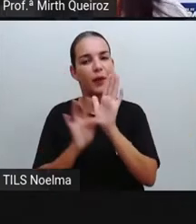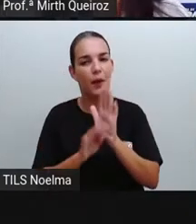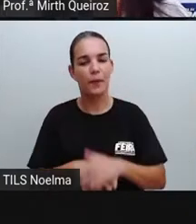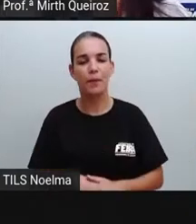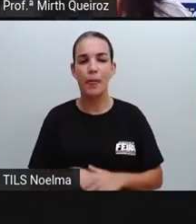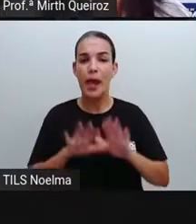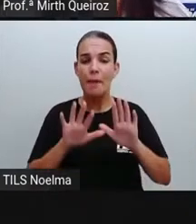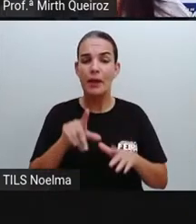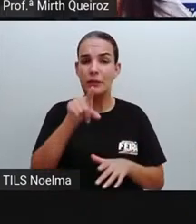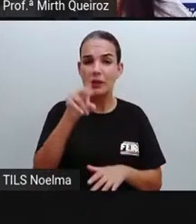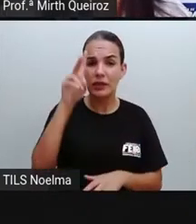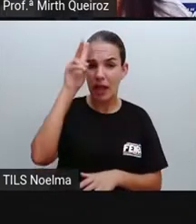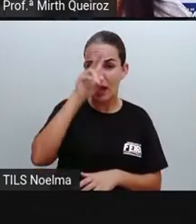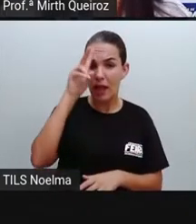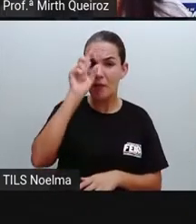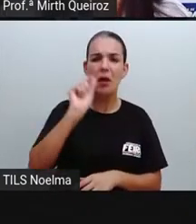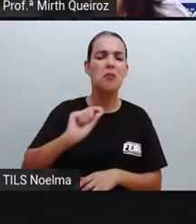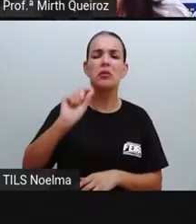textual?